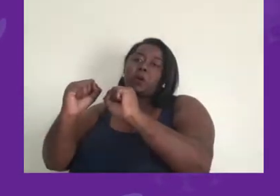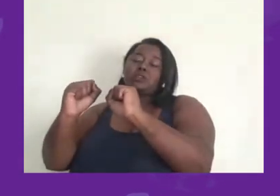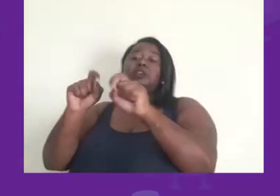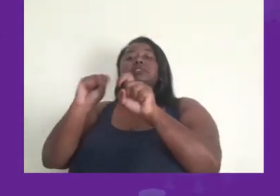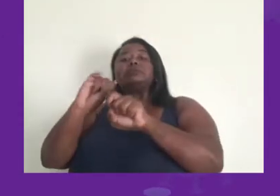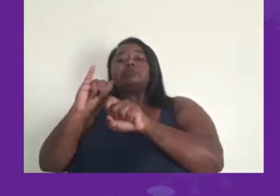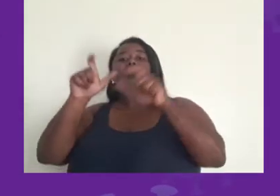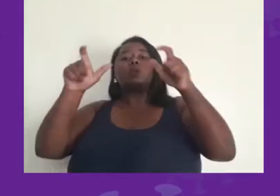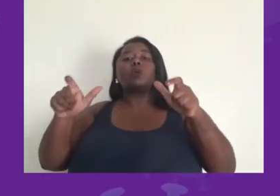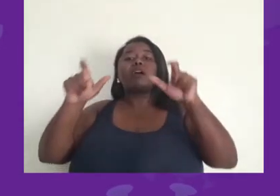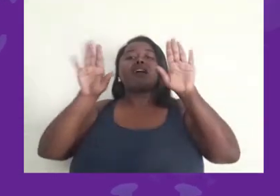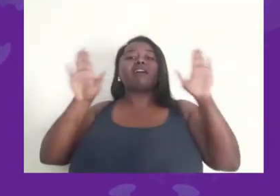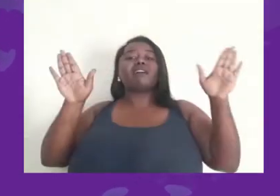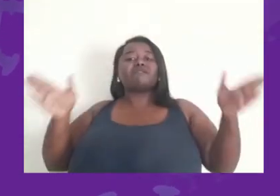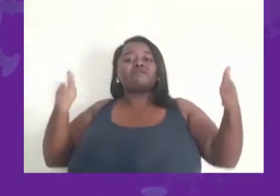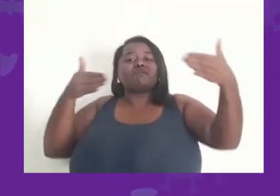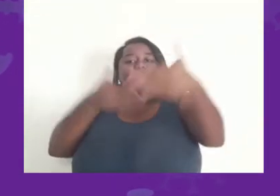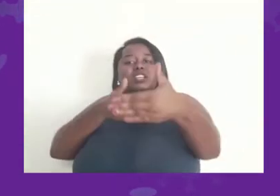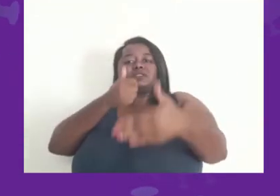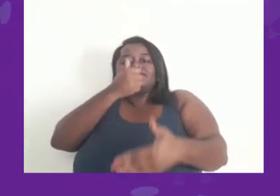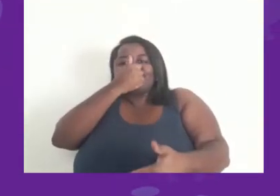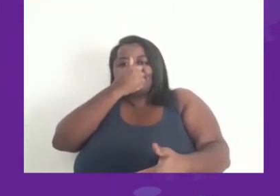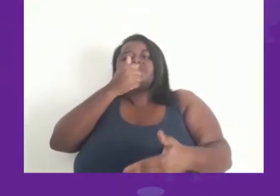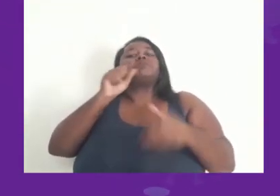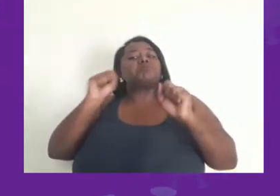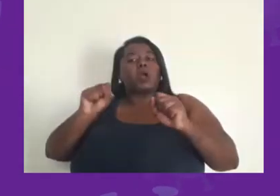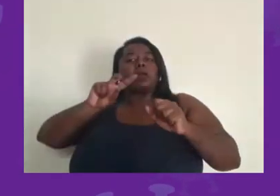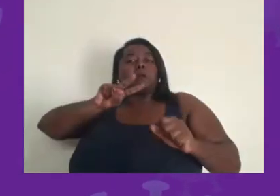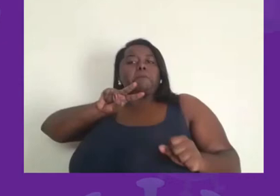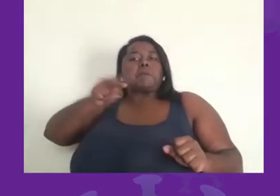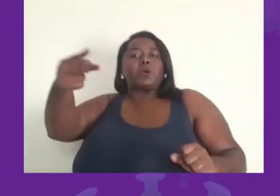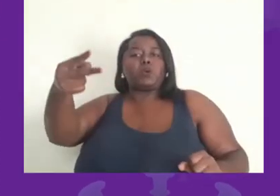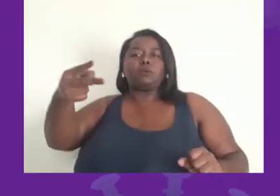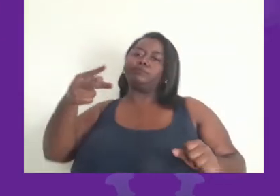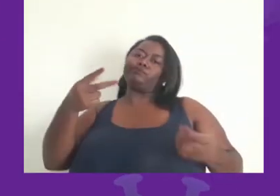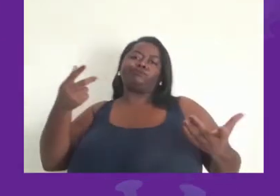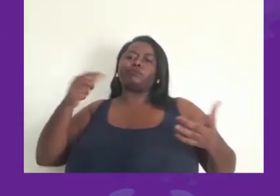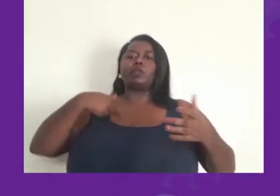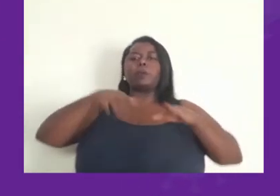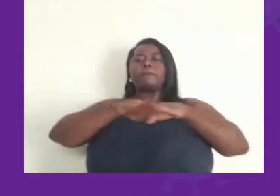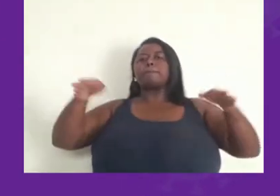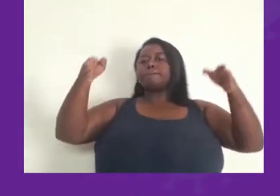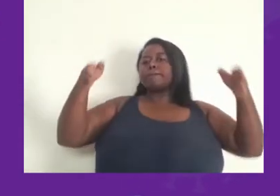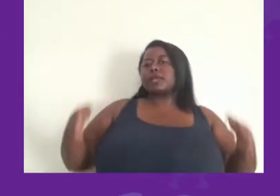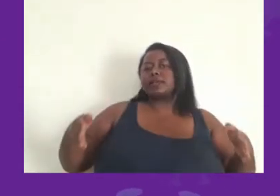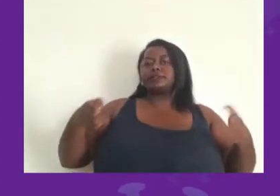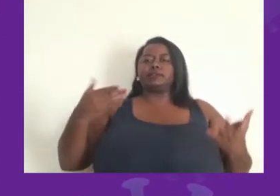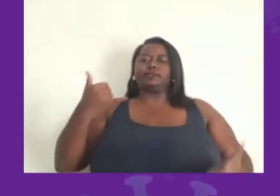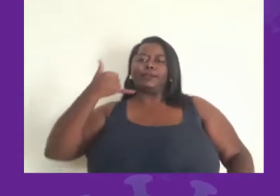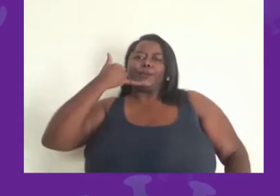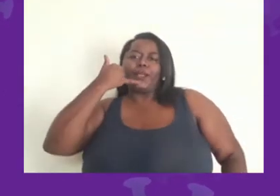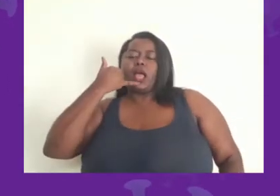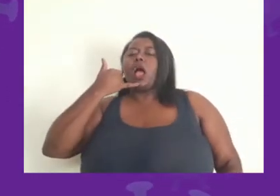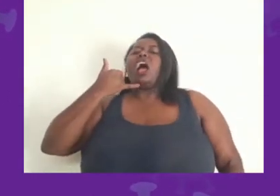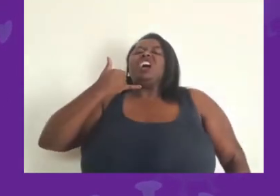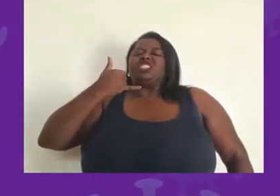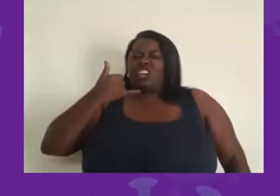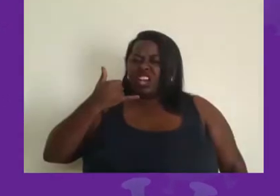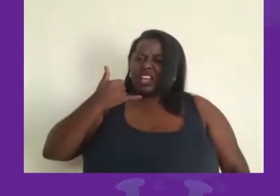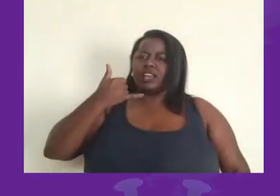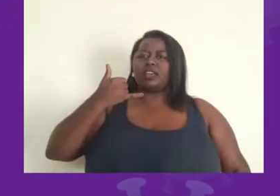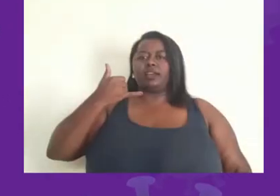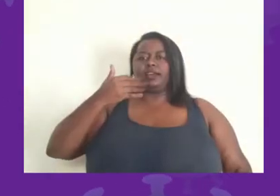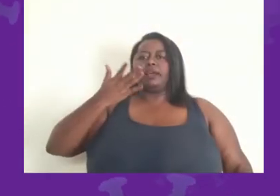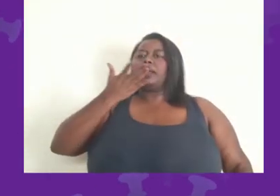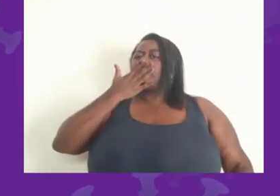em um ambiente fechado, isso pode transmitir. Mas, por exemplo, eu posso espirrar numa mesa, no celular, ou então